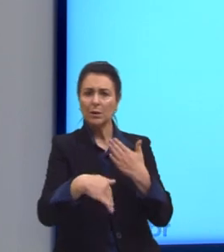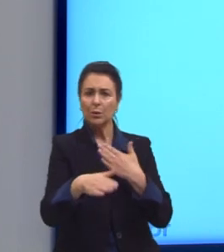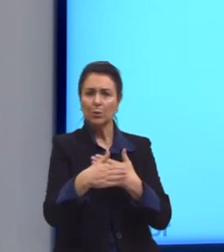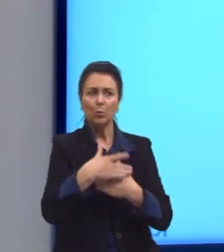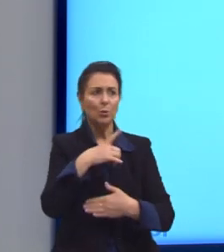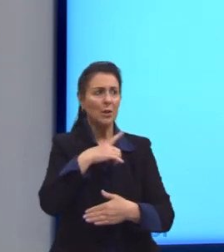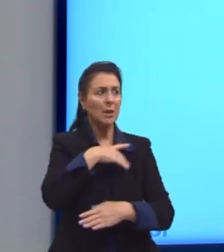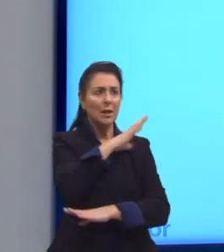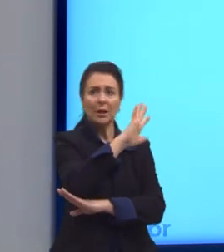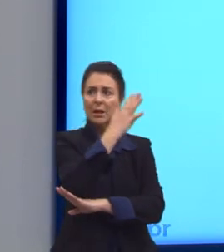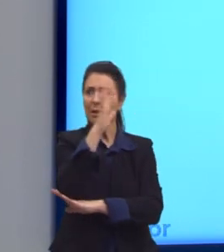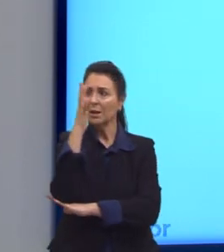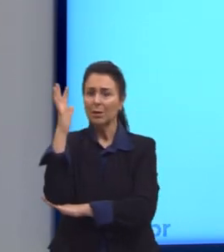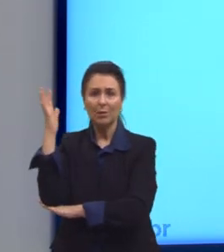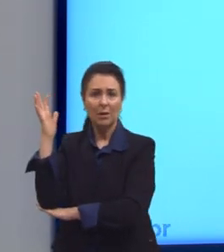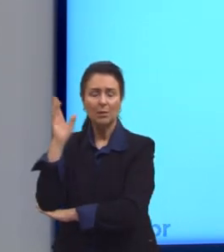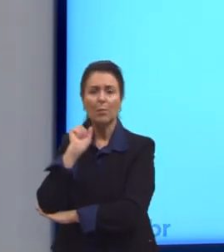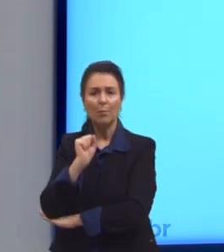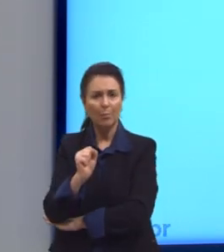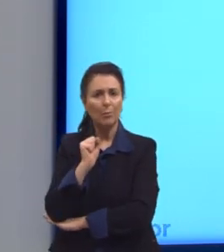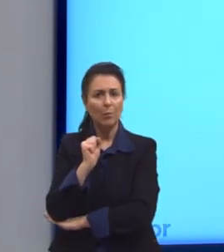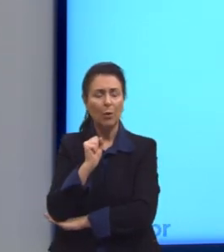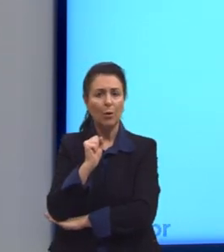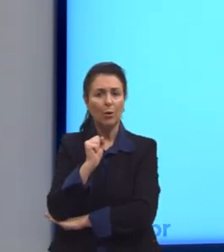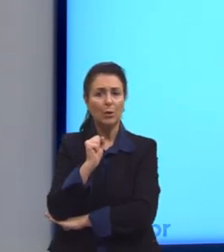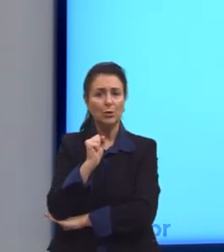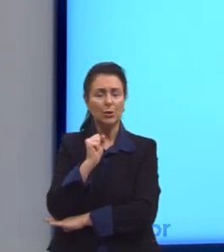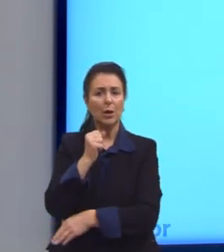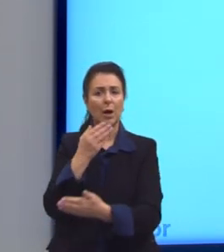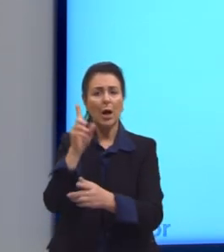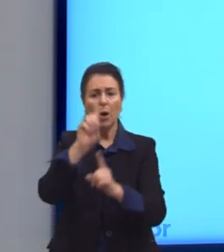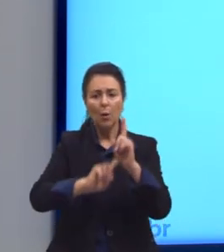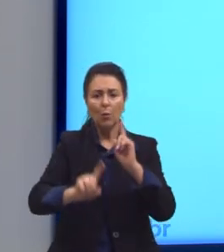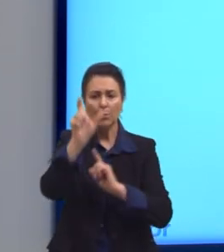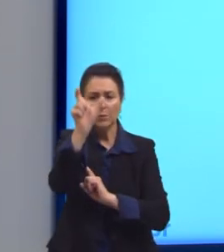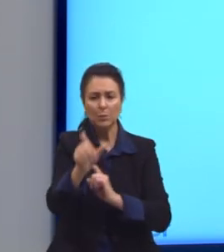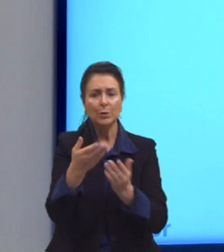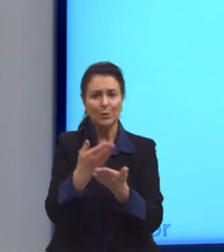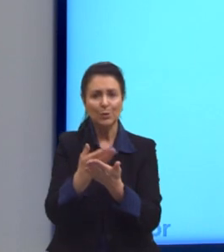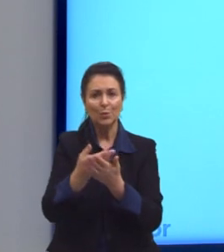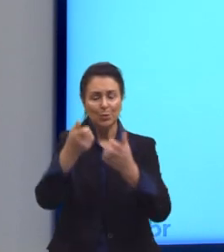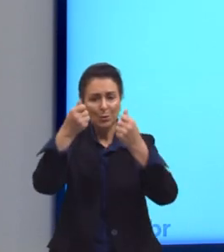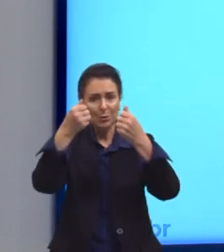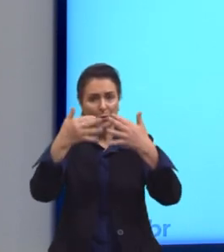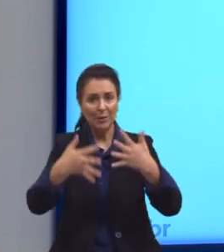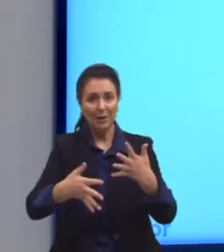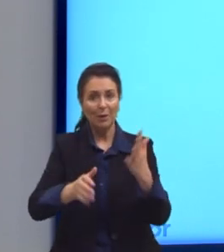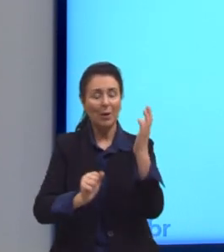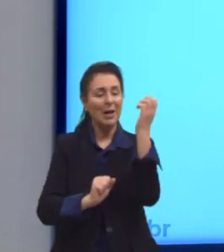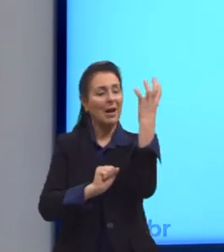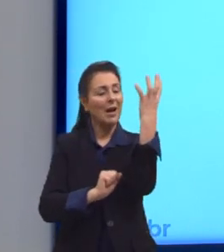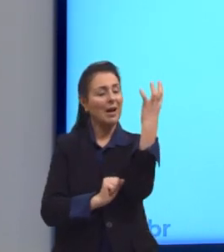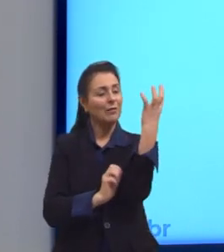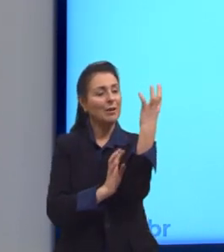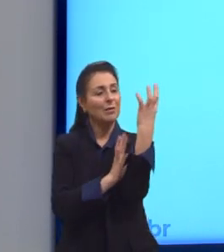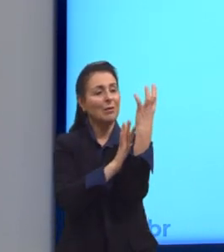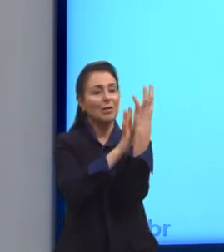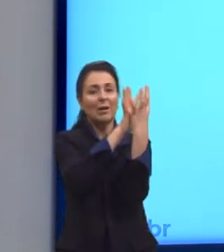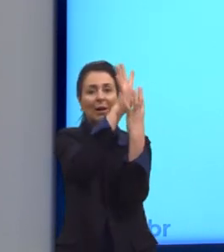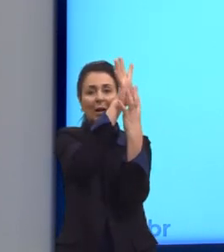existentes na natureza, de acordo com alguns estudiosos. Então, desde galhos de árvores, flores,